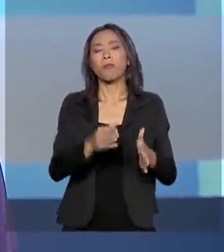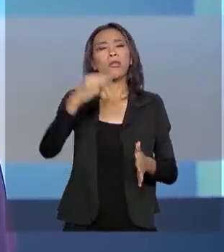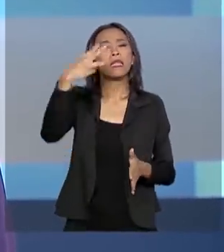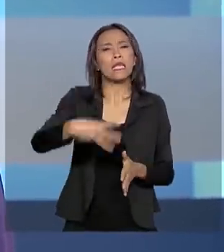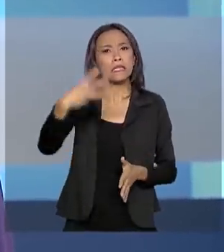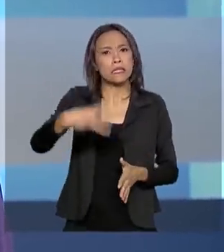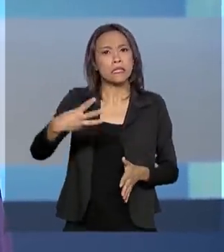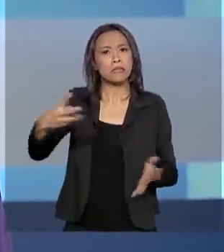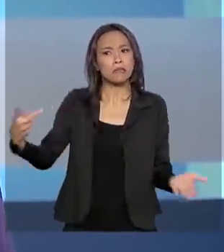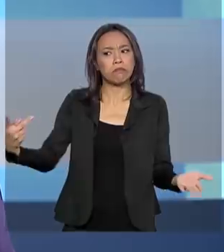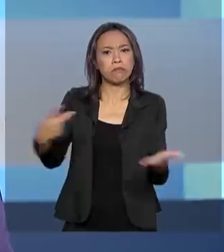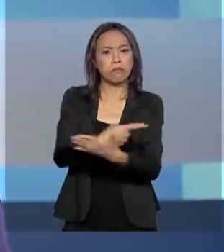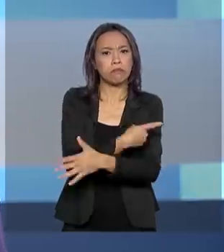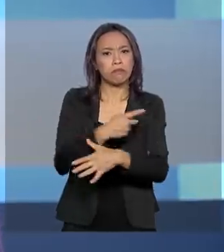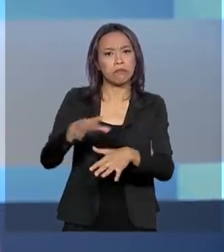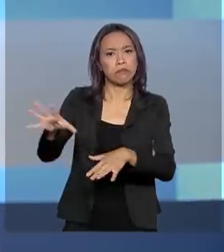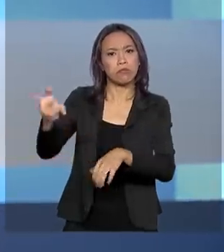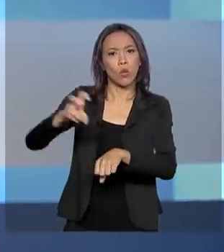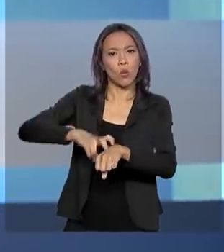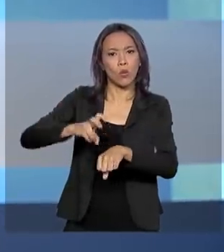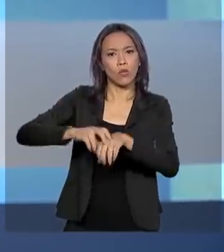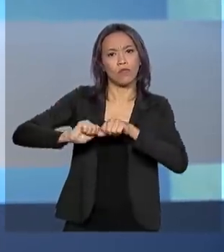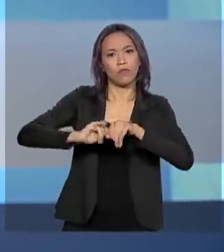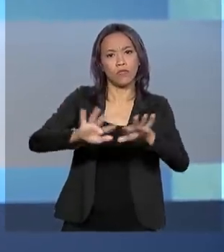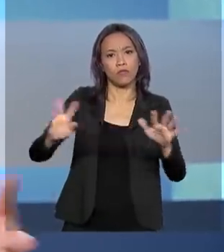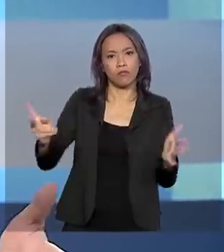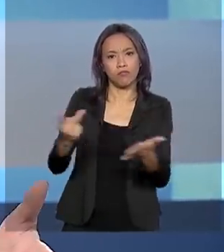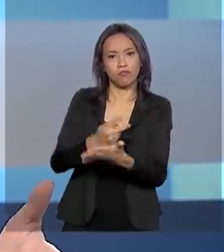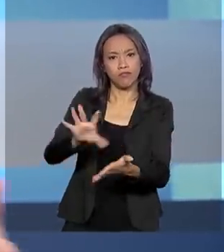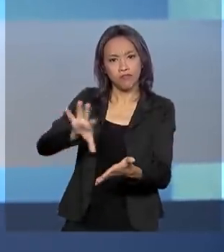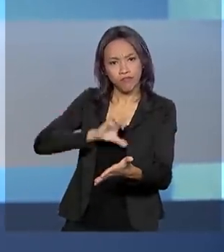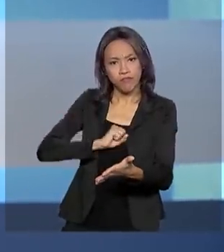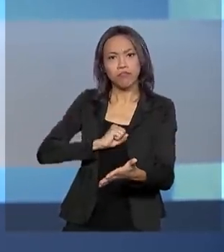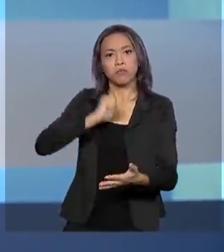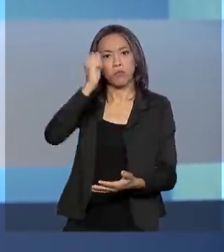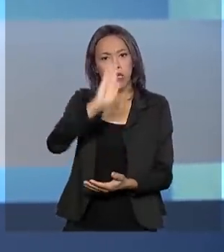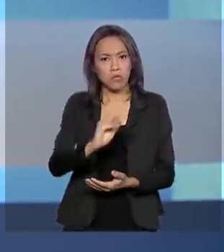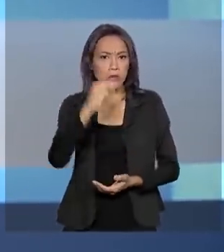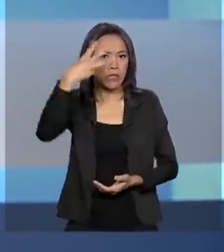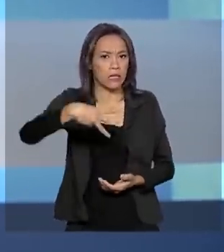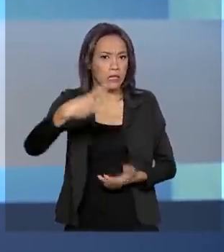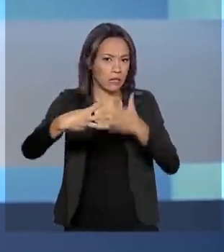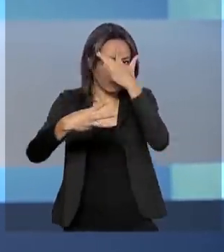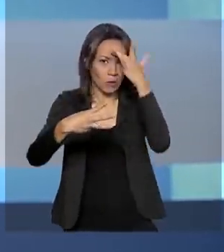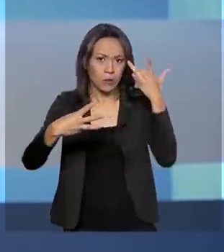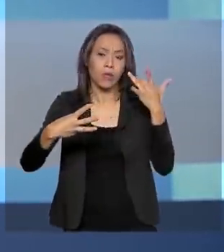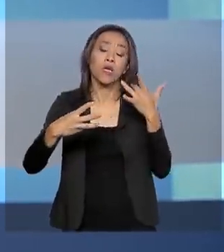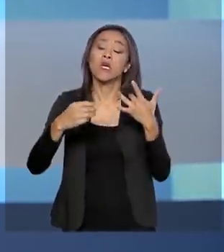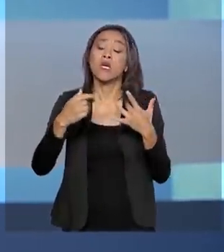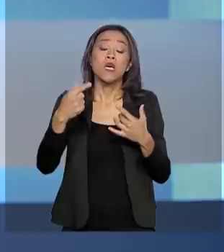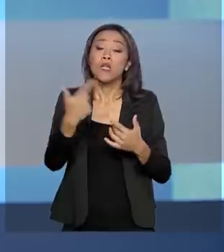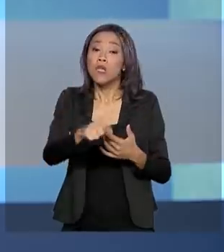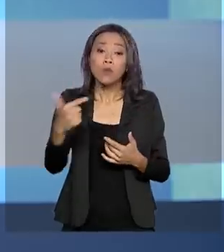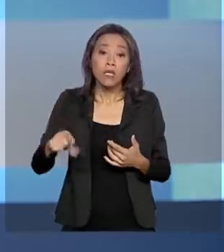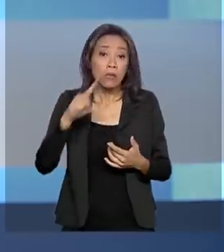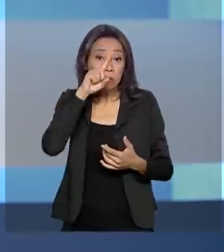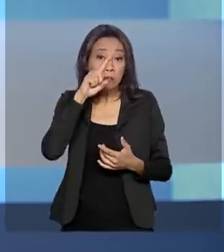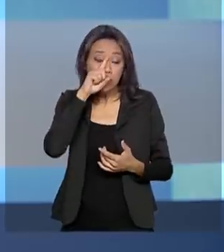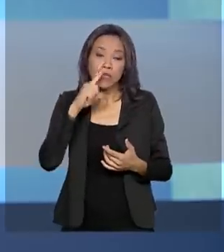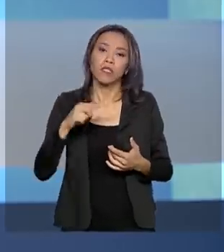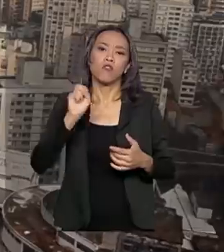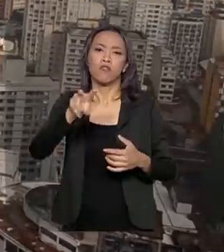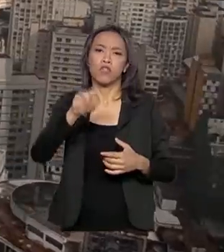caso de Covid-19 foi confirmado no Brasil. O governo diz que não há indícios de circulação do vírus aqui no país.